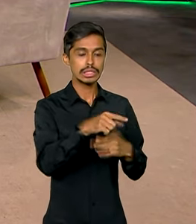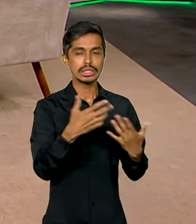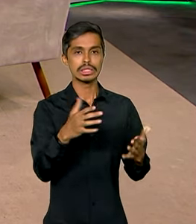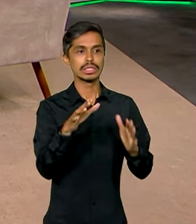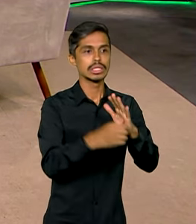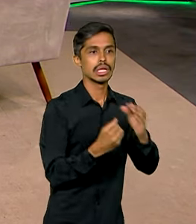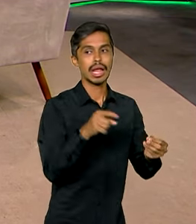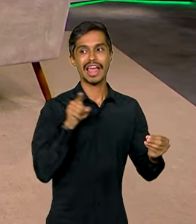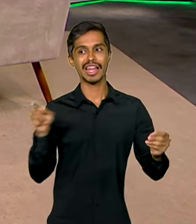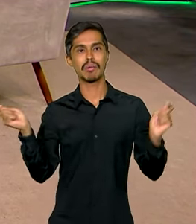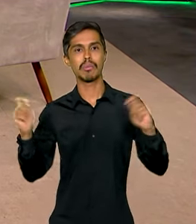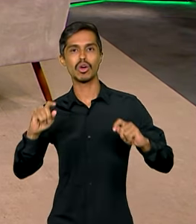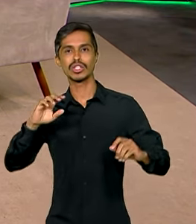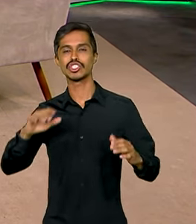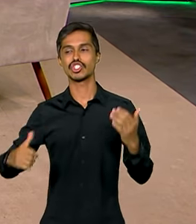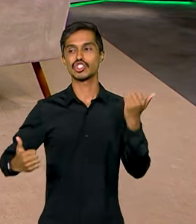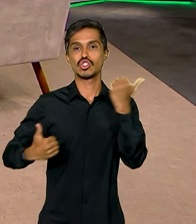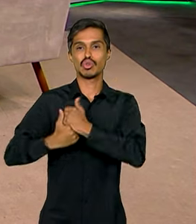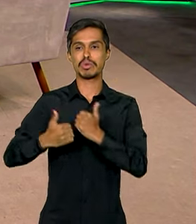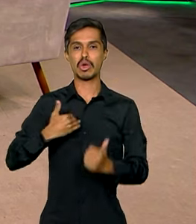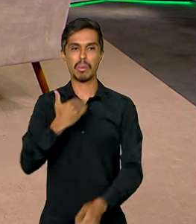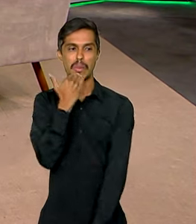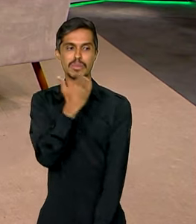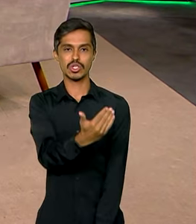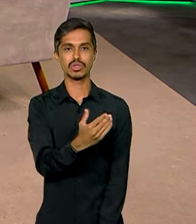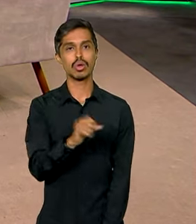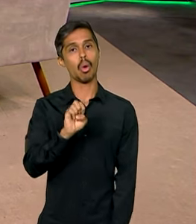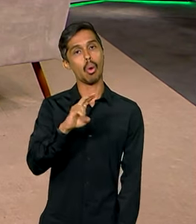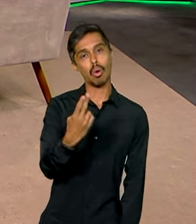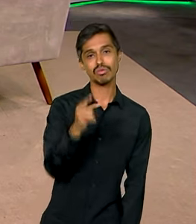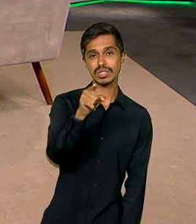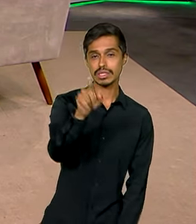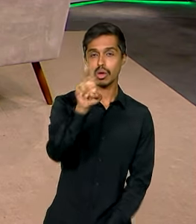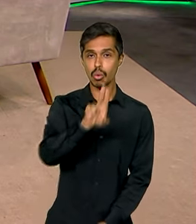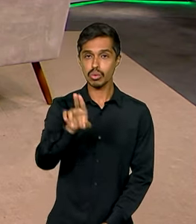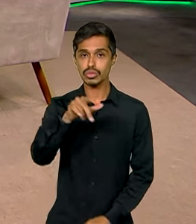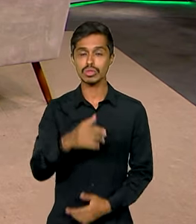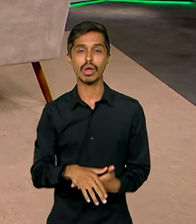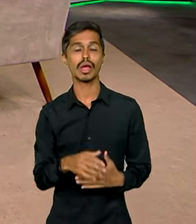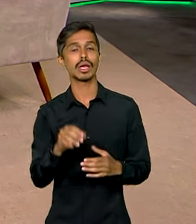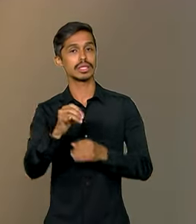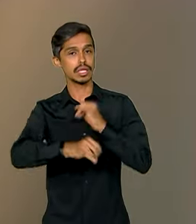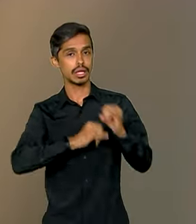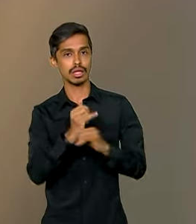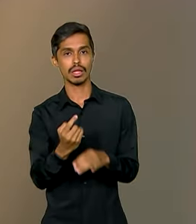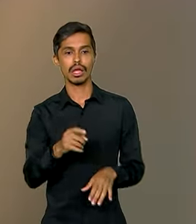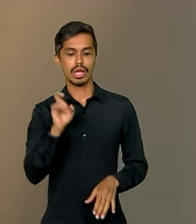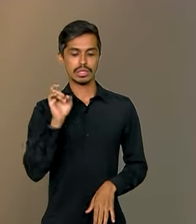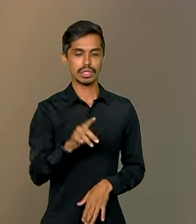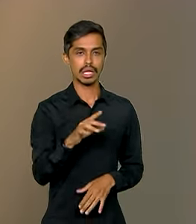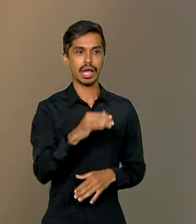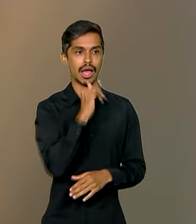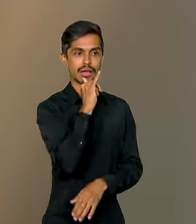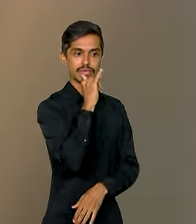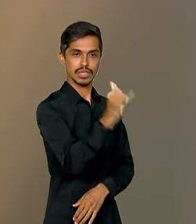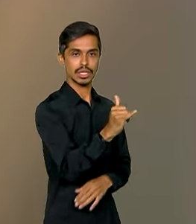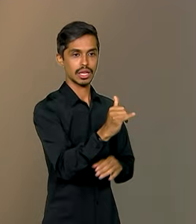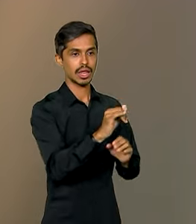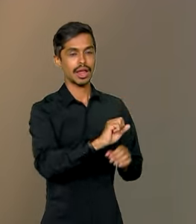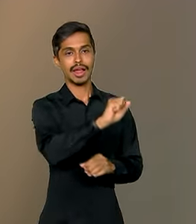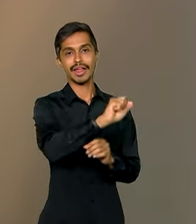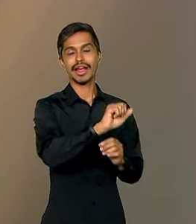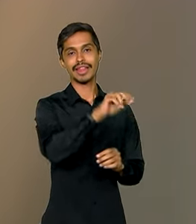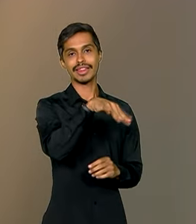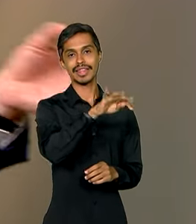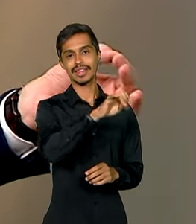bloqueio em seu nome, ou então você faz o bloqueio pela internet e, com um clique, esse aviso vai para a Anatel que bloqueia o